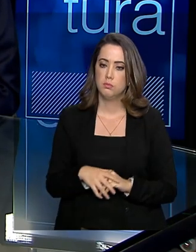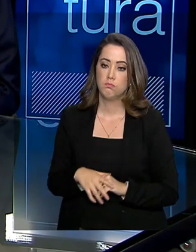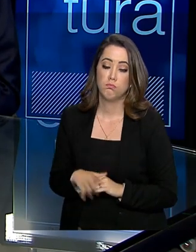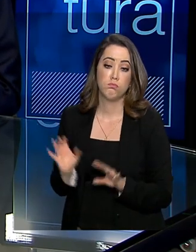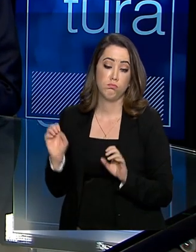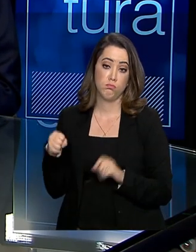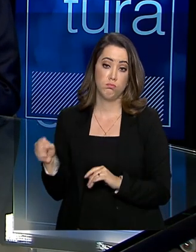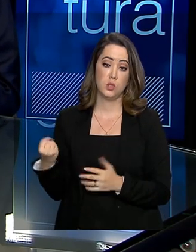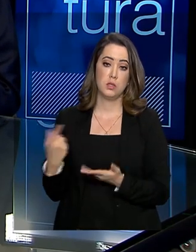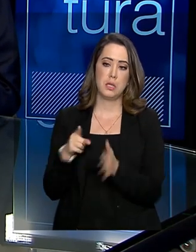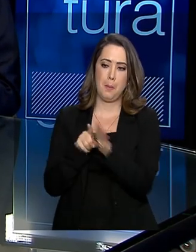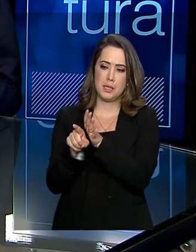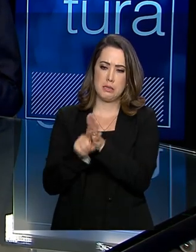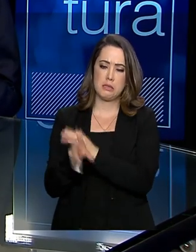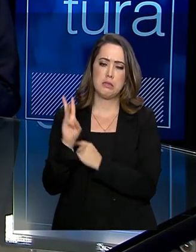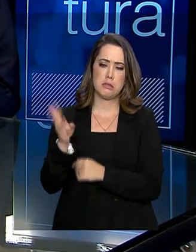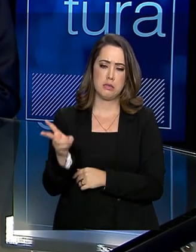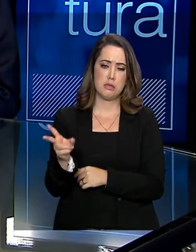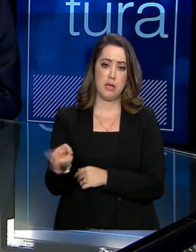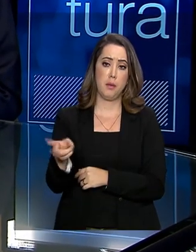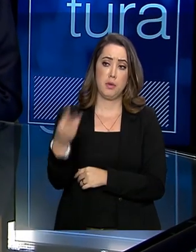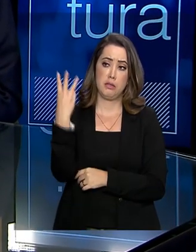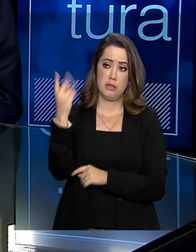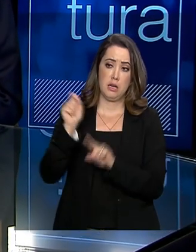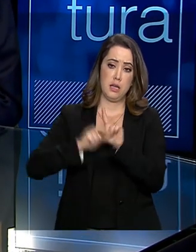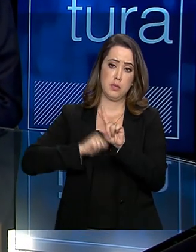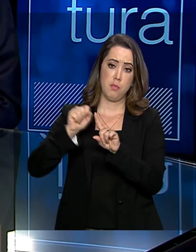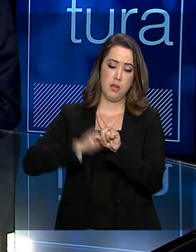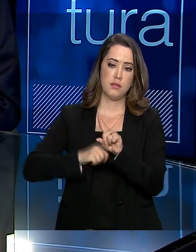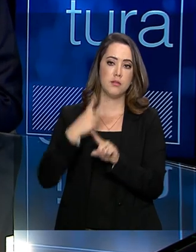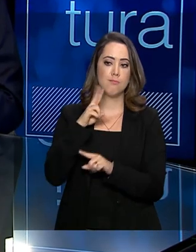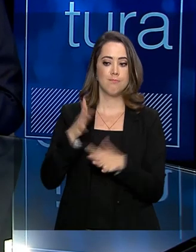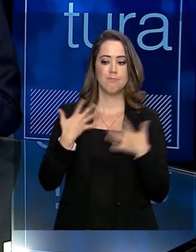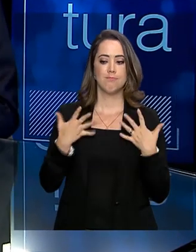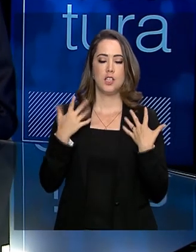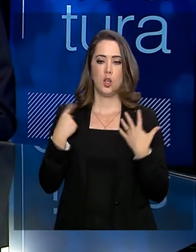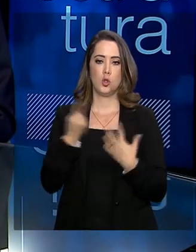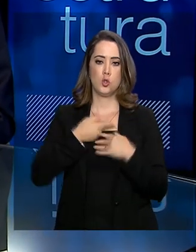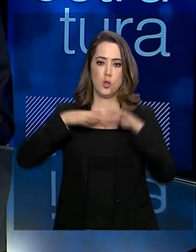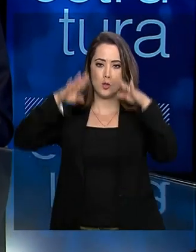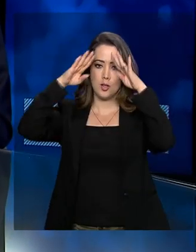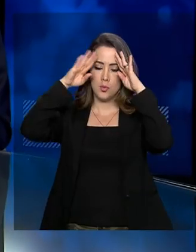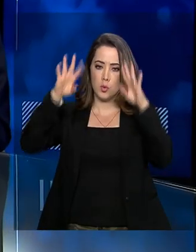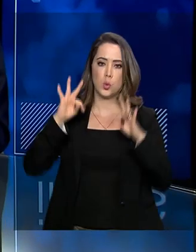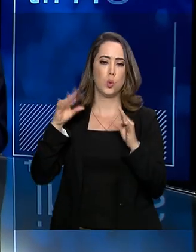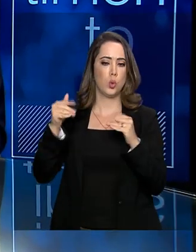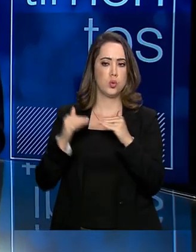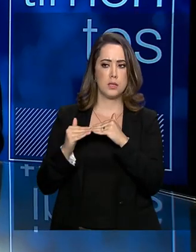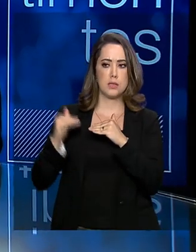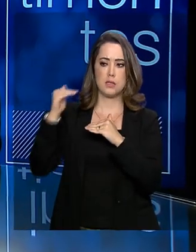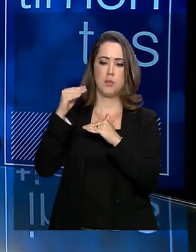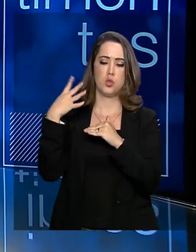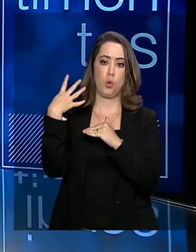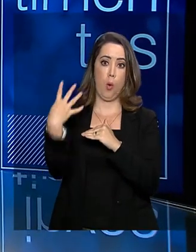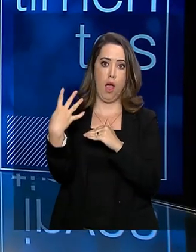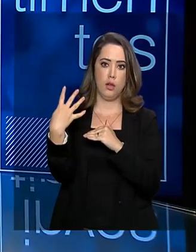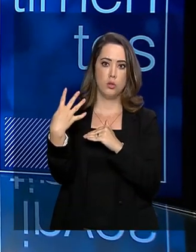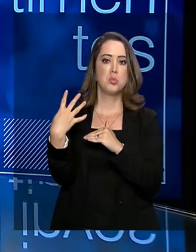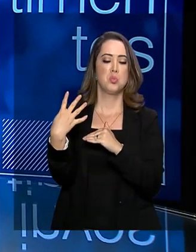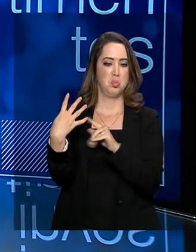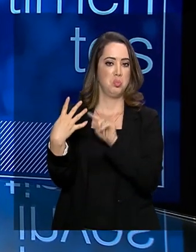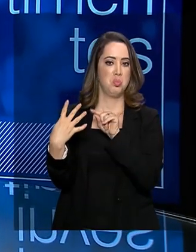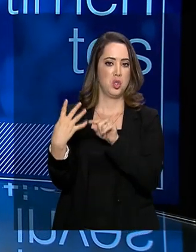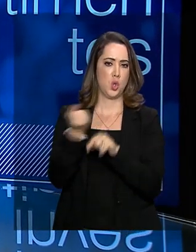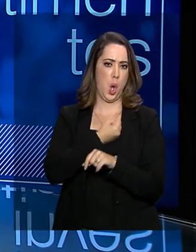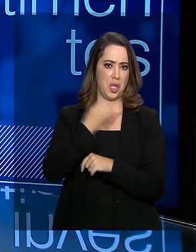Essa pesquisa é feita trimestralmente e a gente fica muito animado de ver que nossos aeroportos todos tiveram a mel estar acima de 4. Isso é a primeira vez que